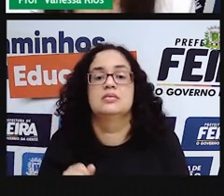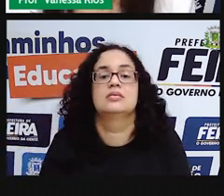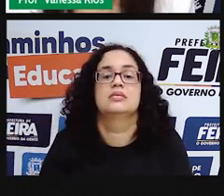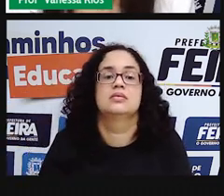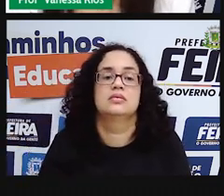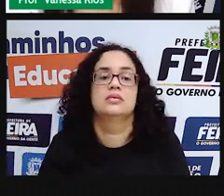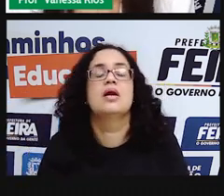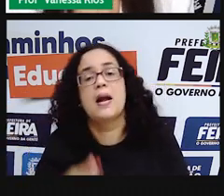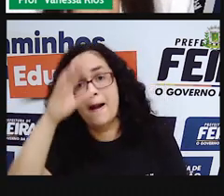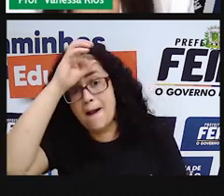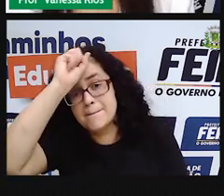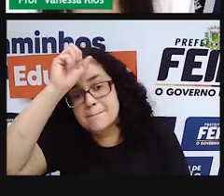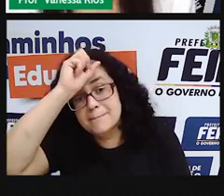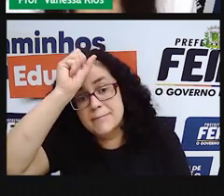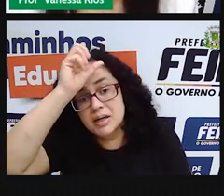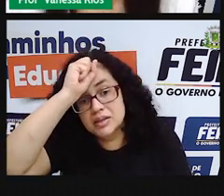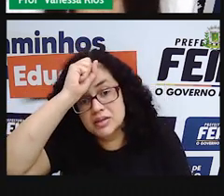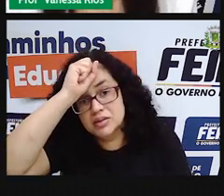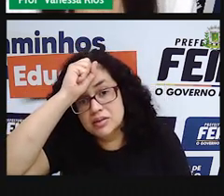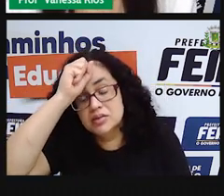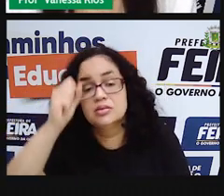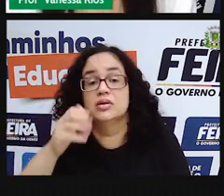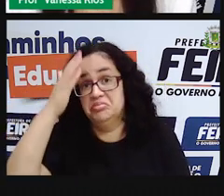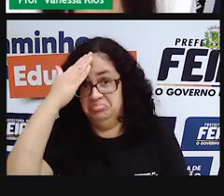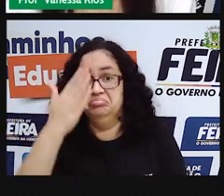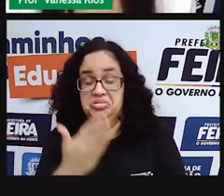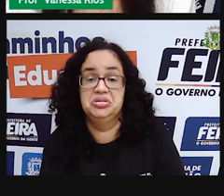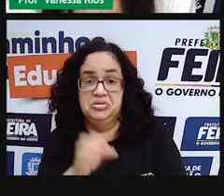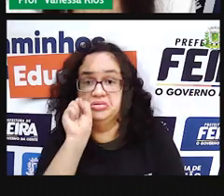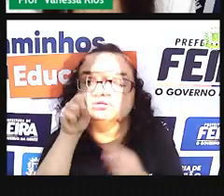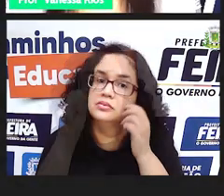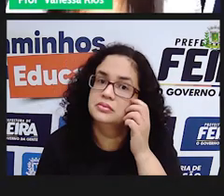sobre permeabilidade? Eu acredito que sim.